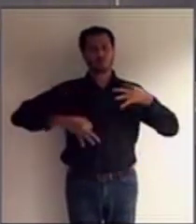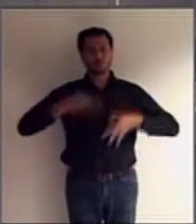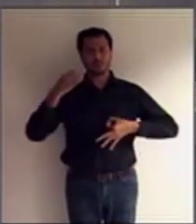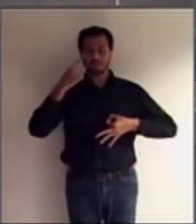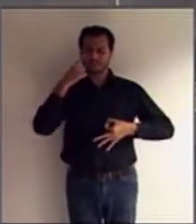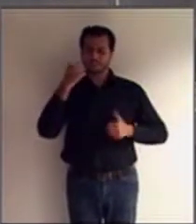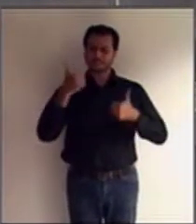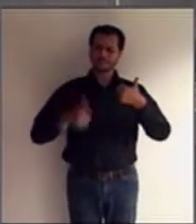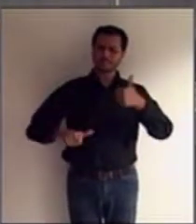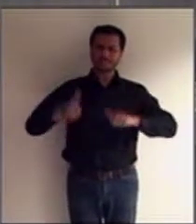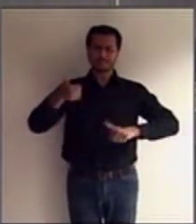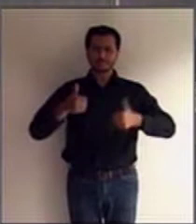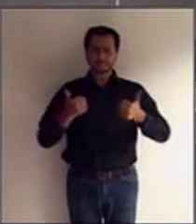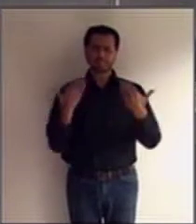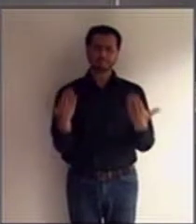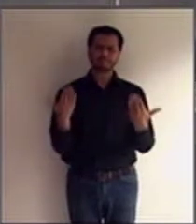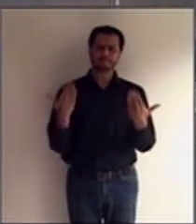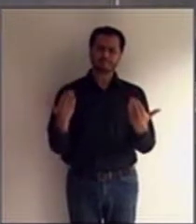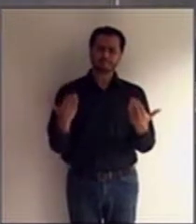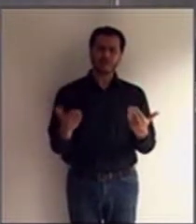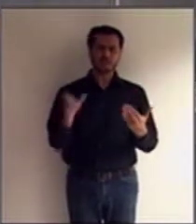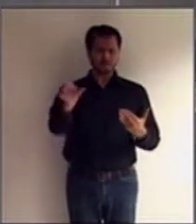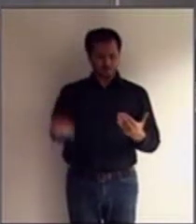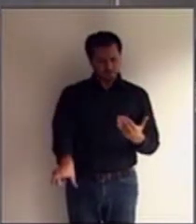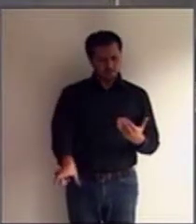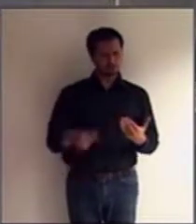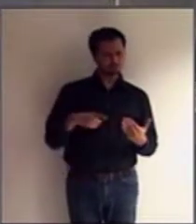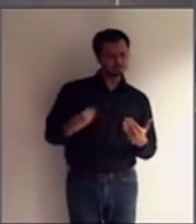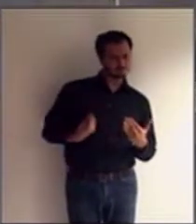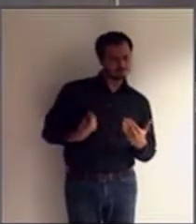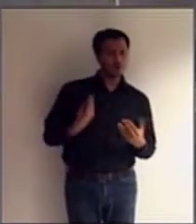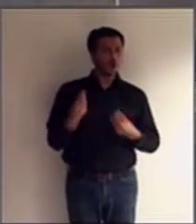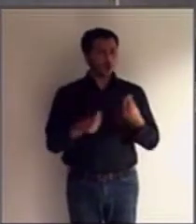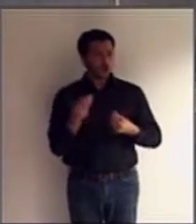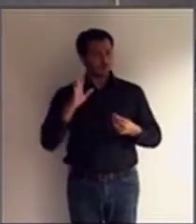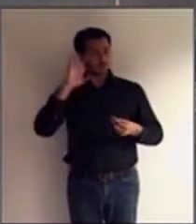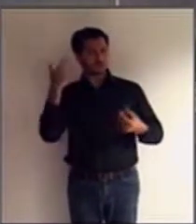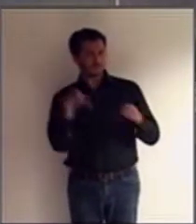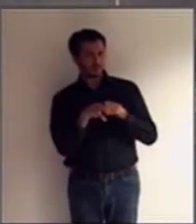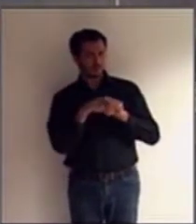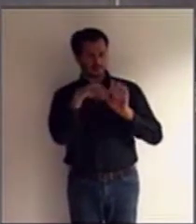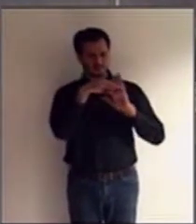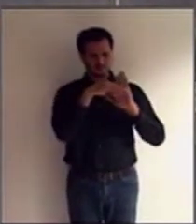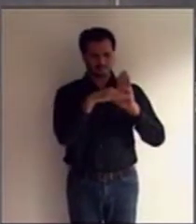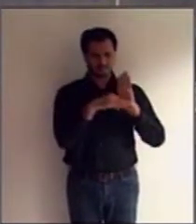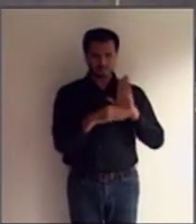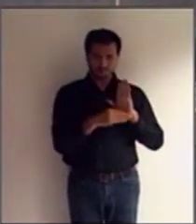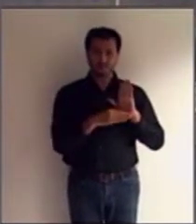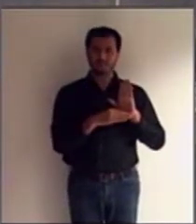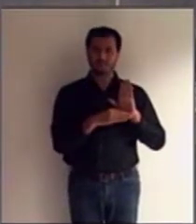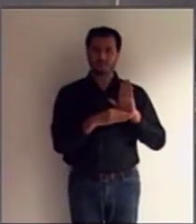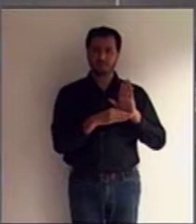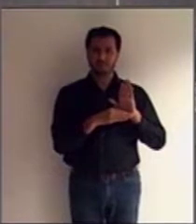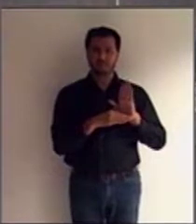condições da pessoa e de como irá fixar os limites da capacidade civil na sentença.